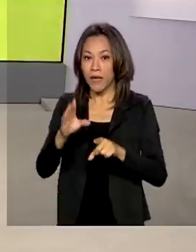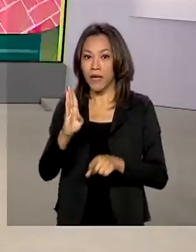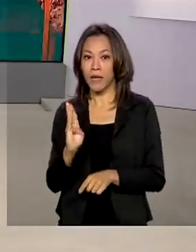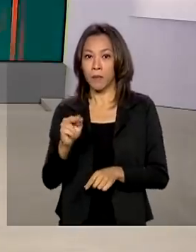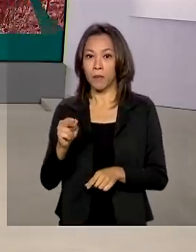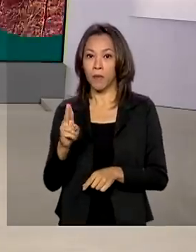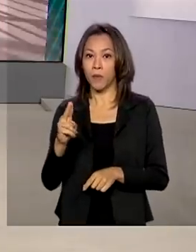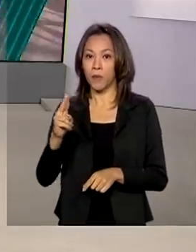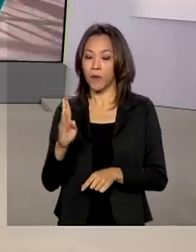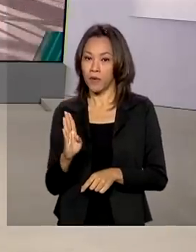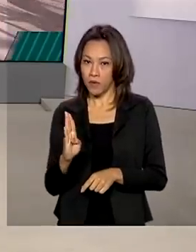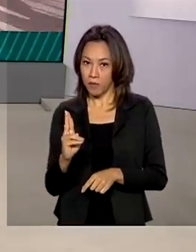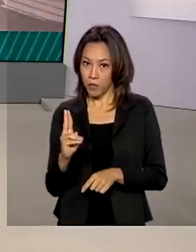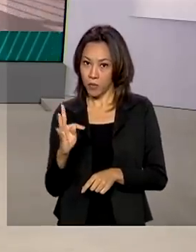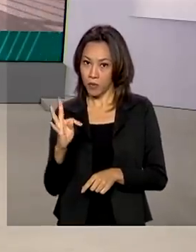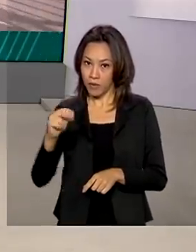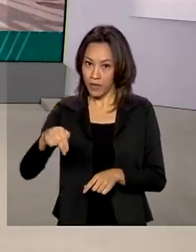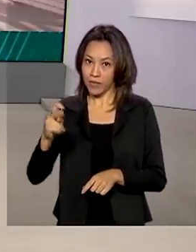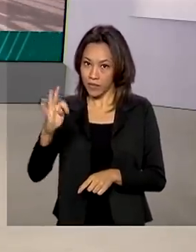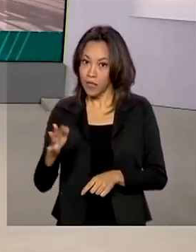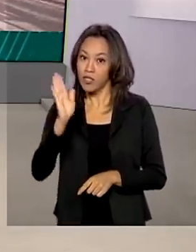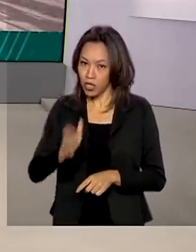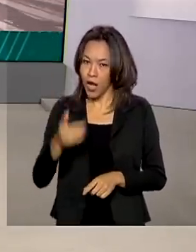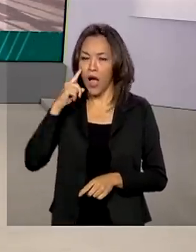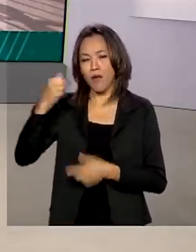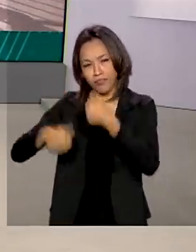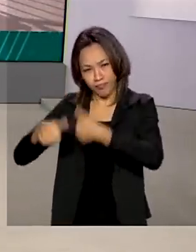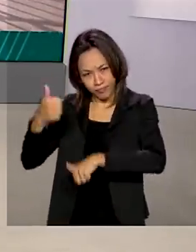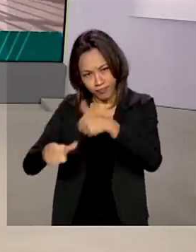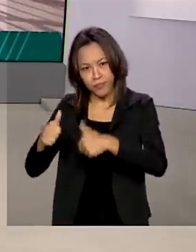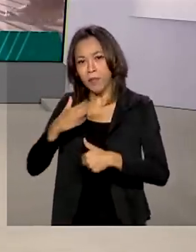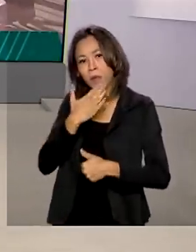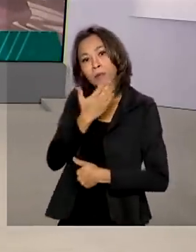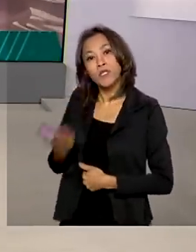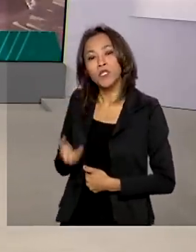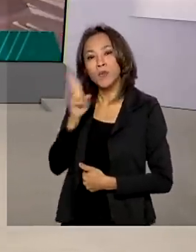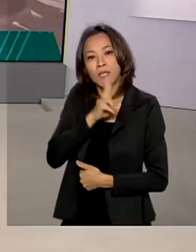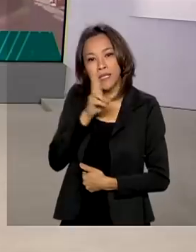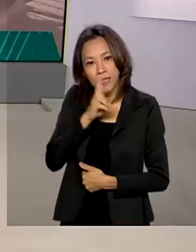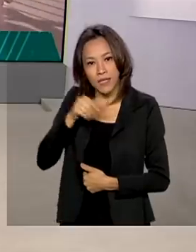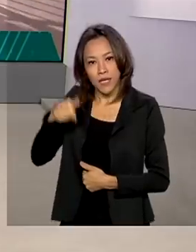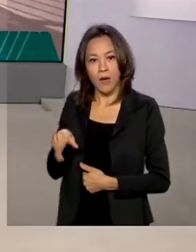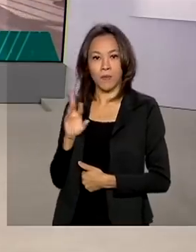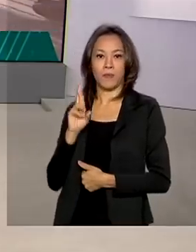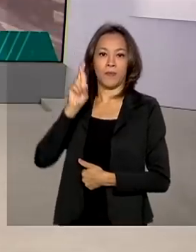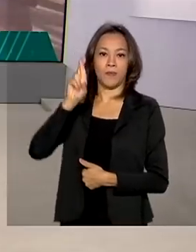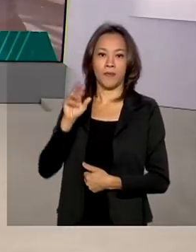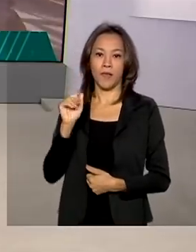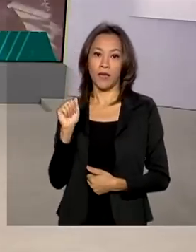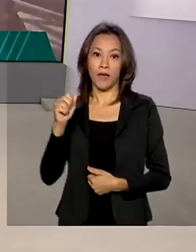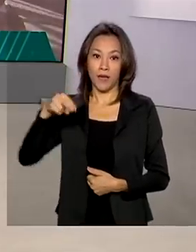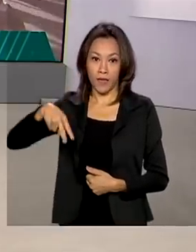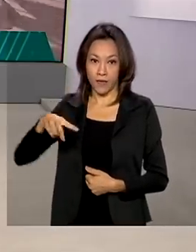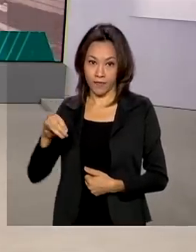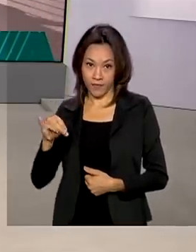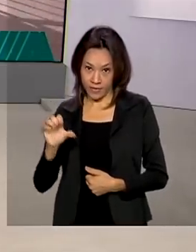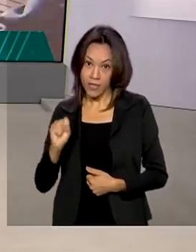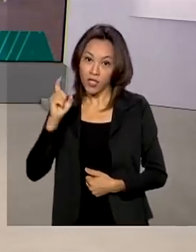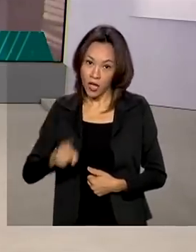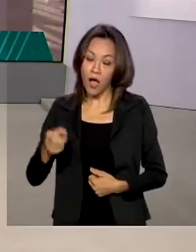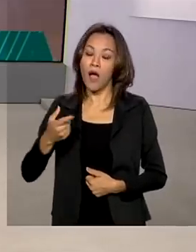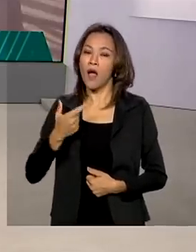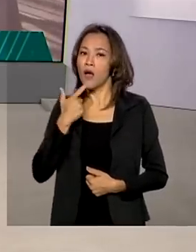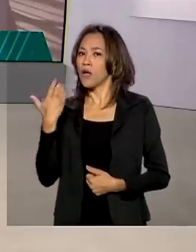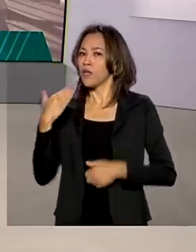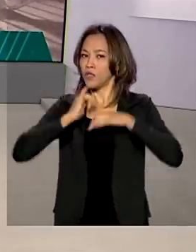pela triagem inicial do pedido de uso emergencial junto à Anvisa. A informação foi divulgada nesta segunda-feira pela